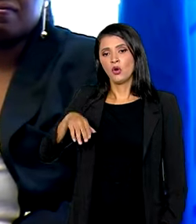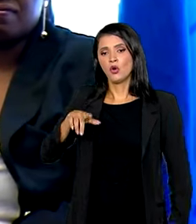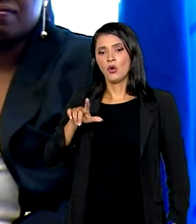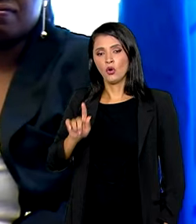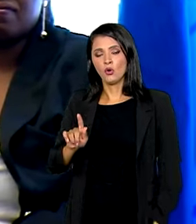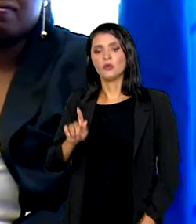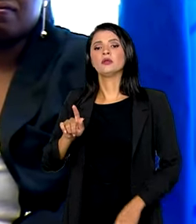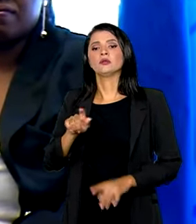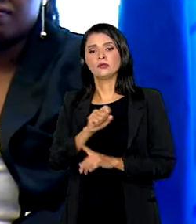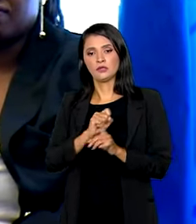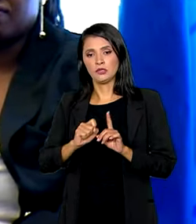da sociedade civil.